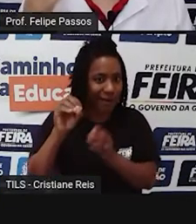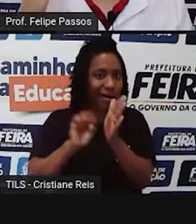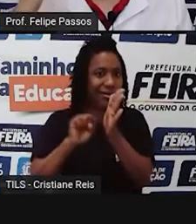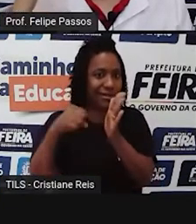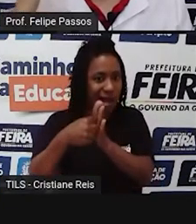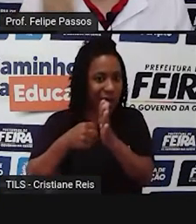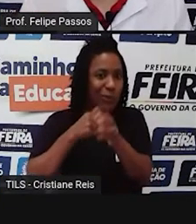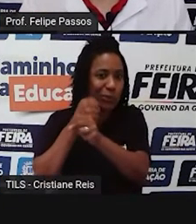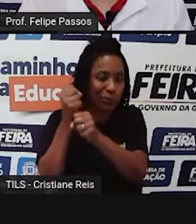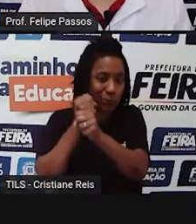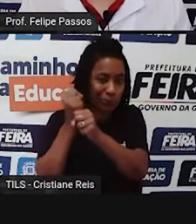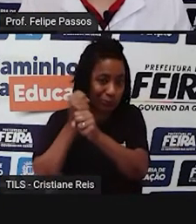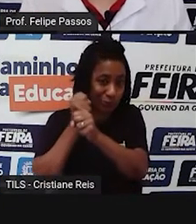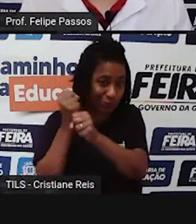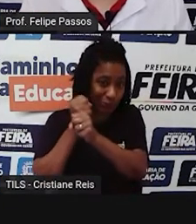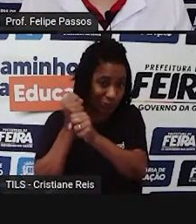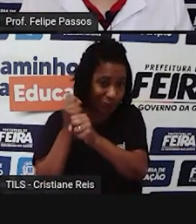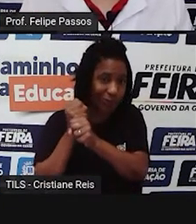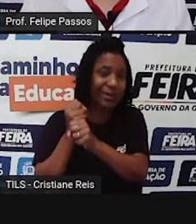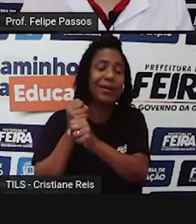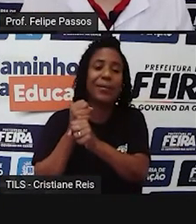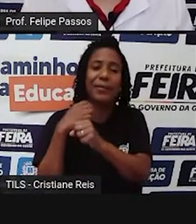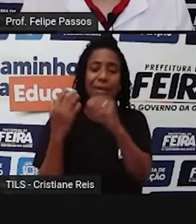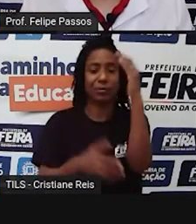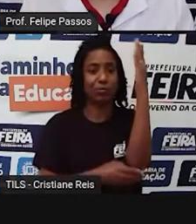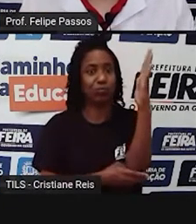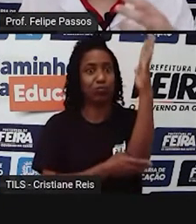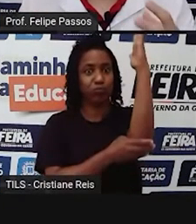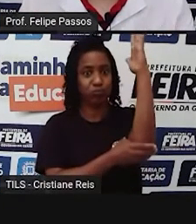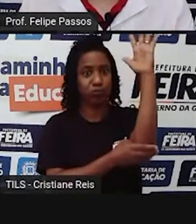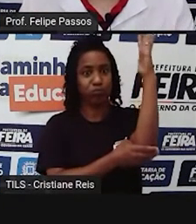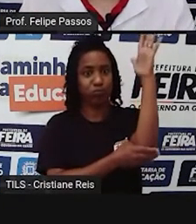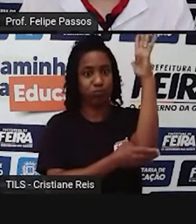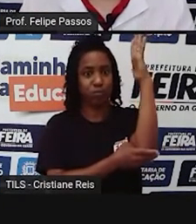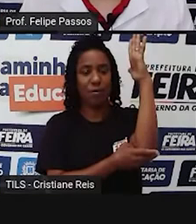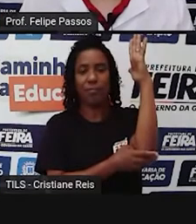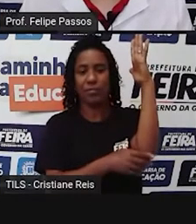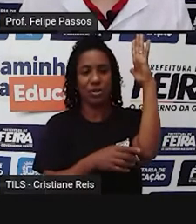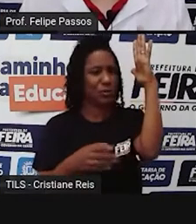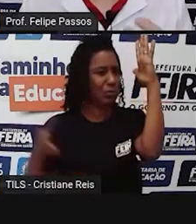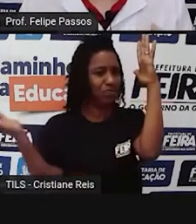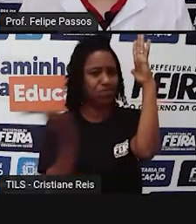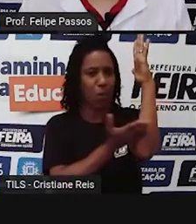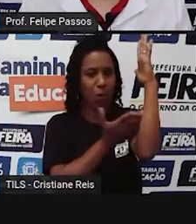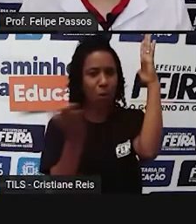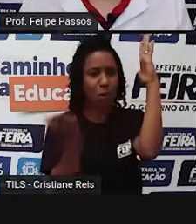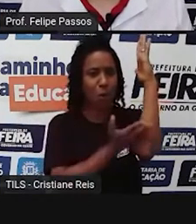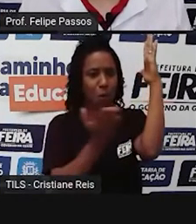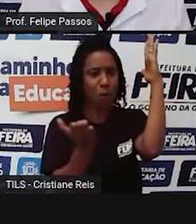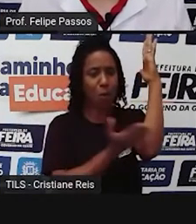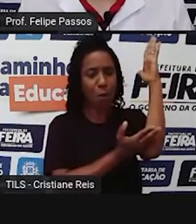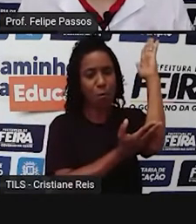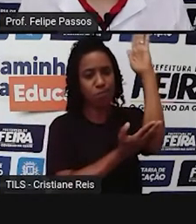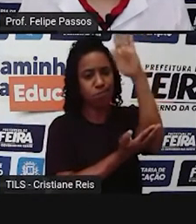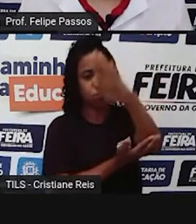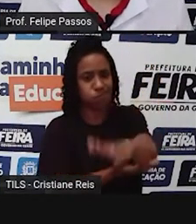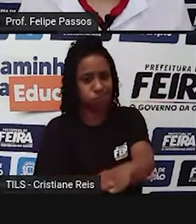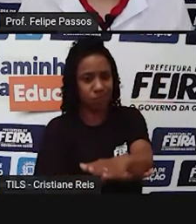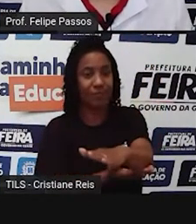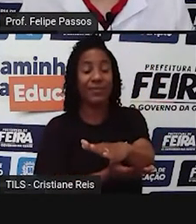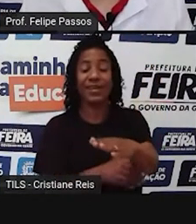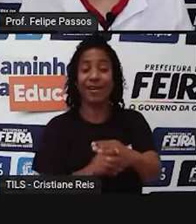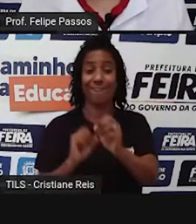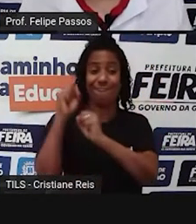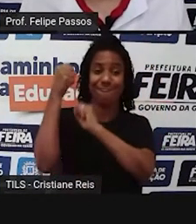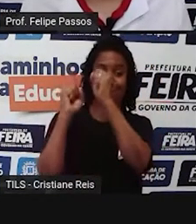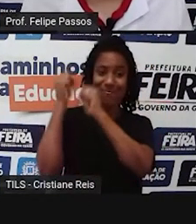né? Aí o ser humano vai lá e em um minuto corta para pegar essa madeira e produzir o quê? Móveis, barco, papel,